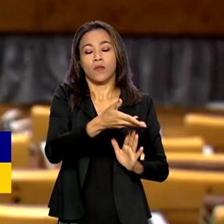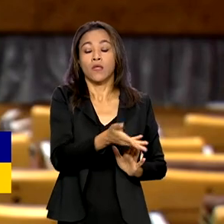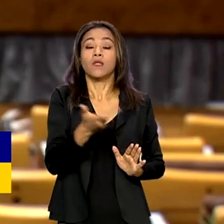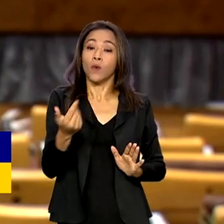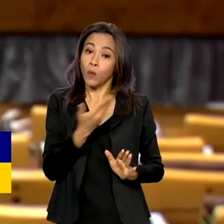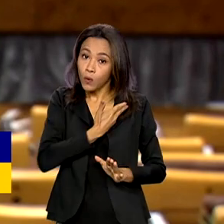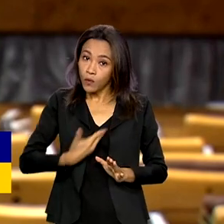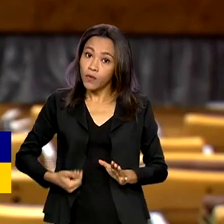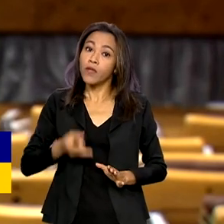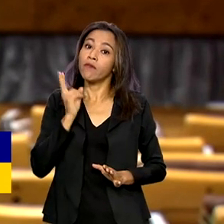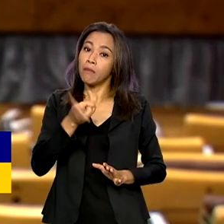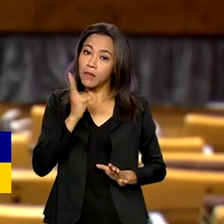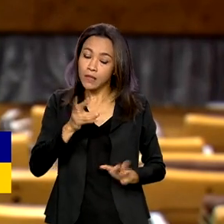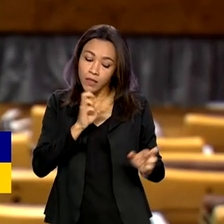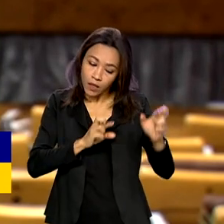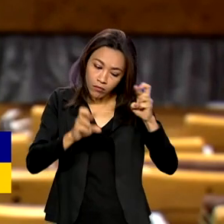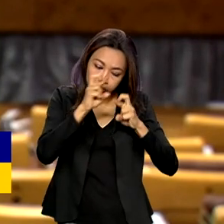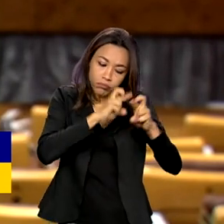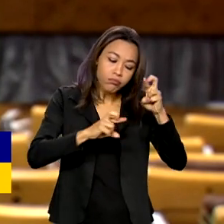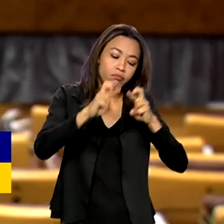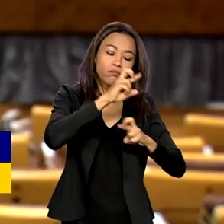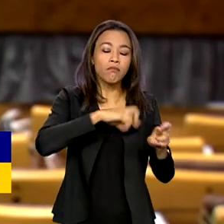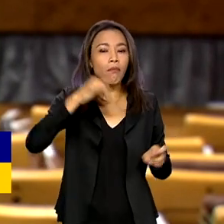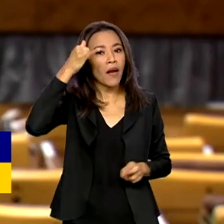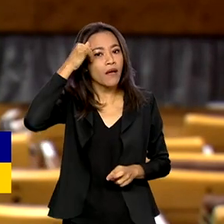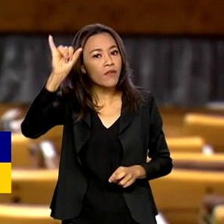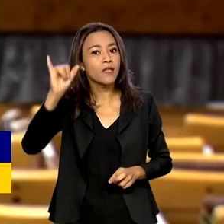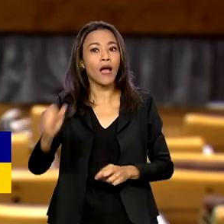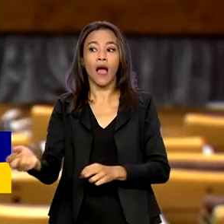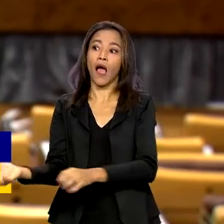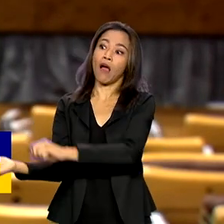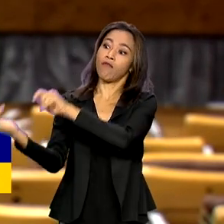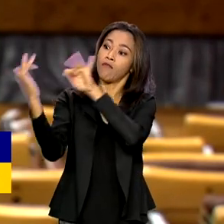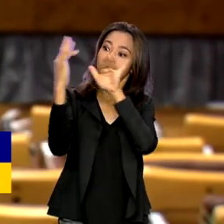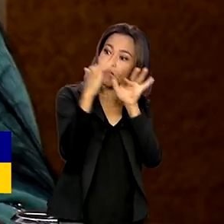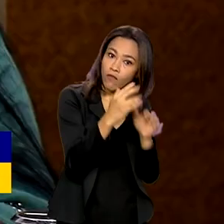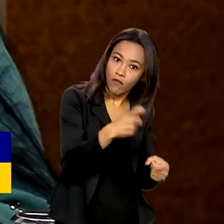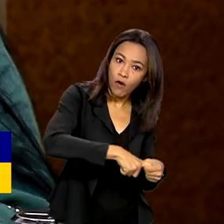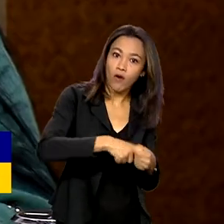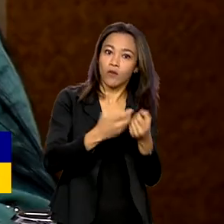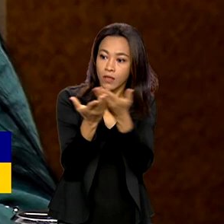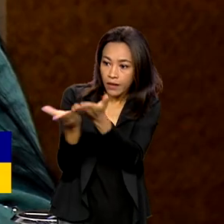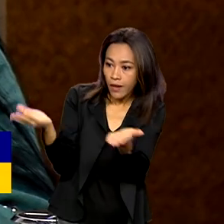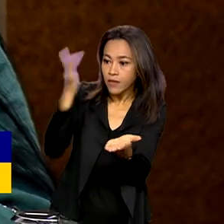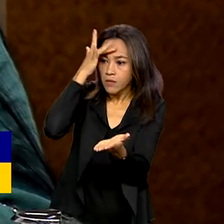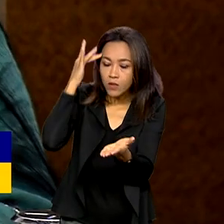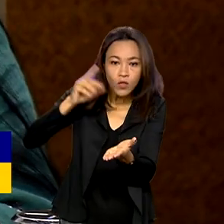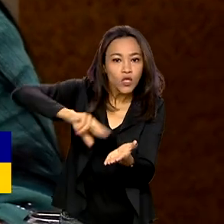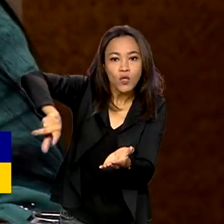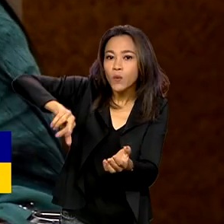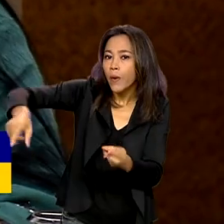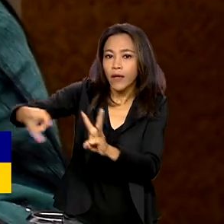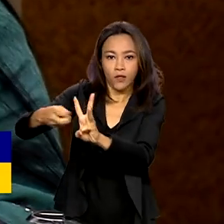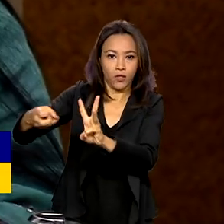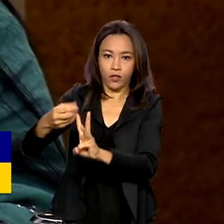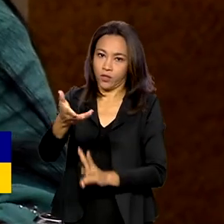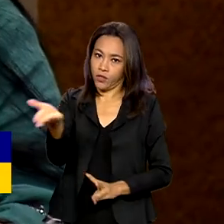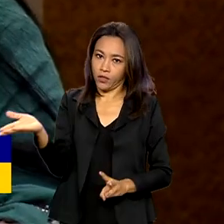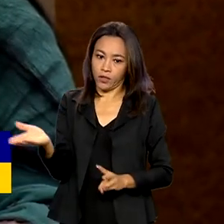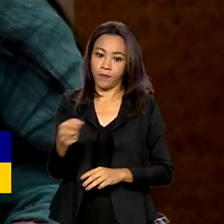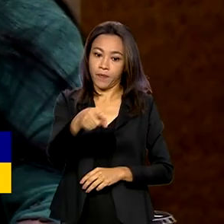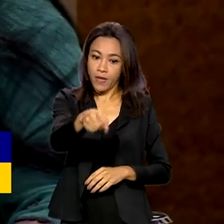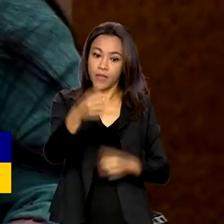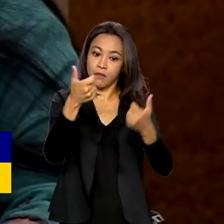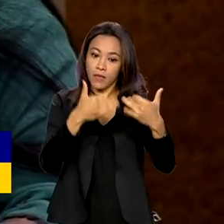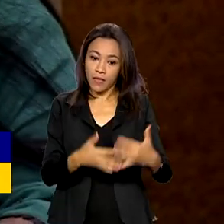manter o monitoramento da região para evitar o retorno dos invasores. A presença desses não indígenas dentro do território,